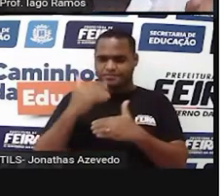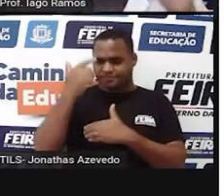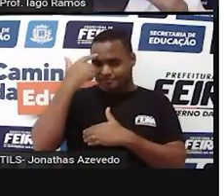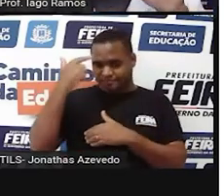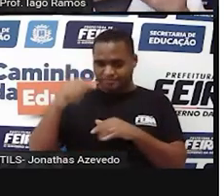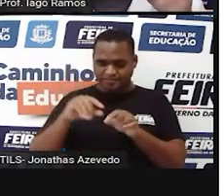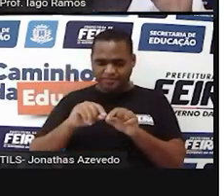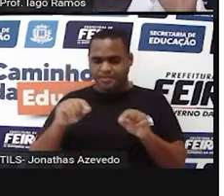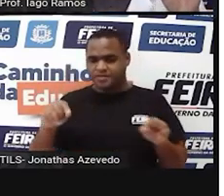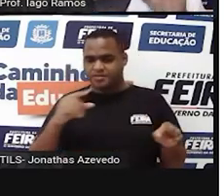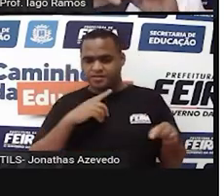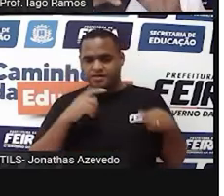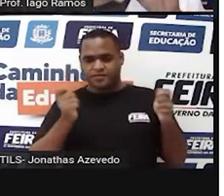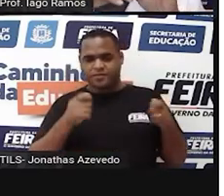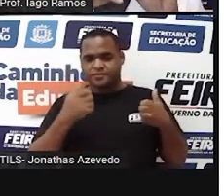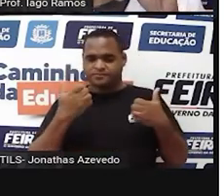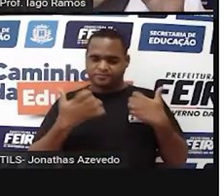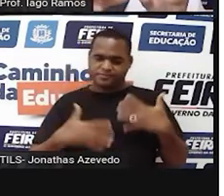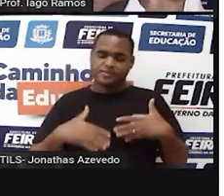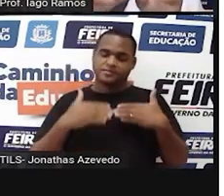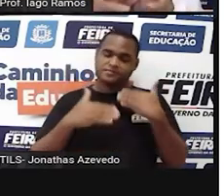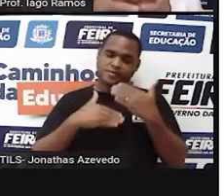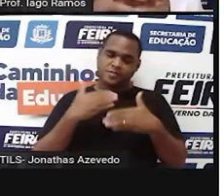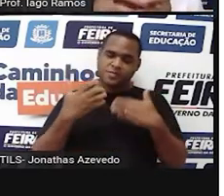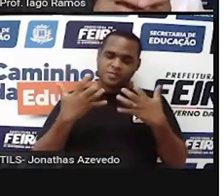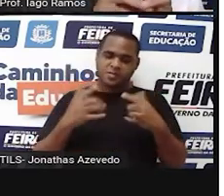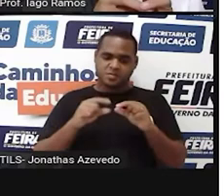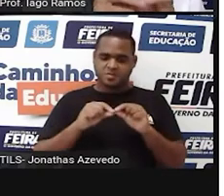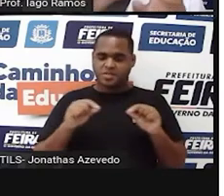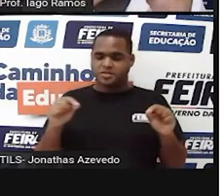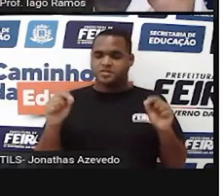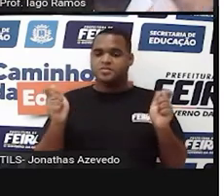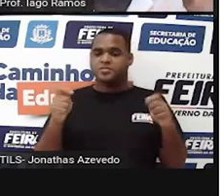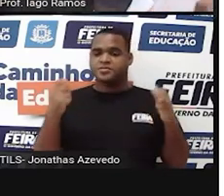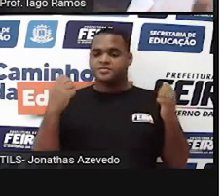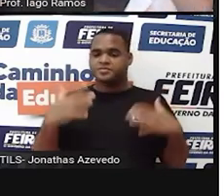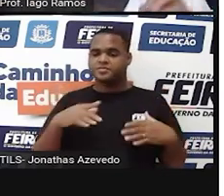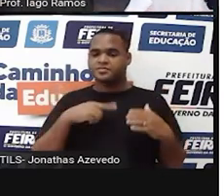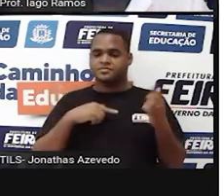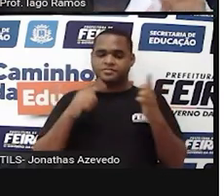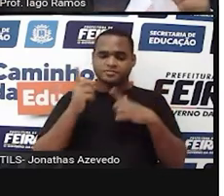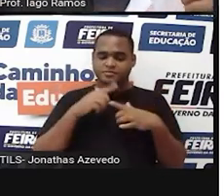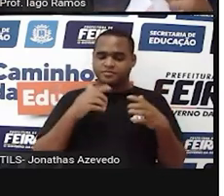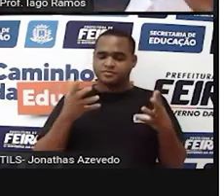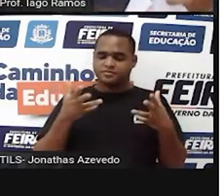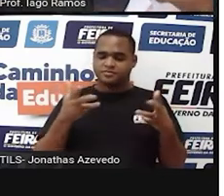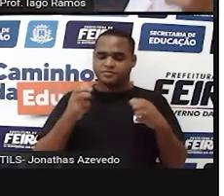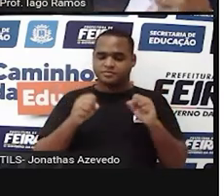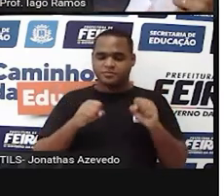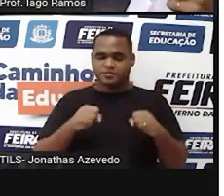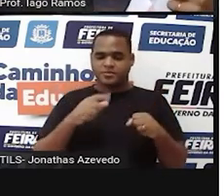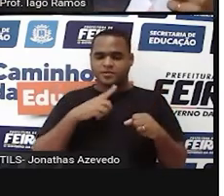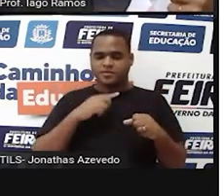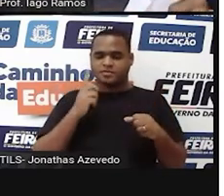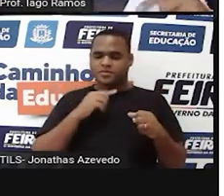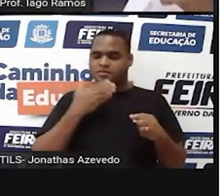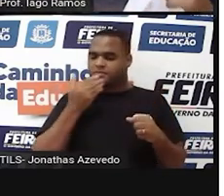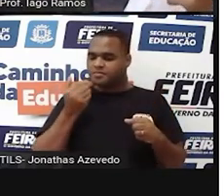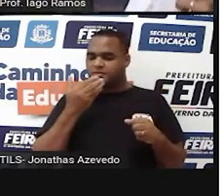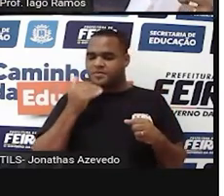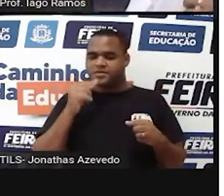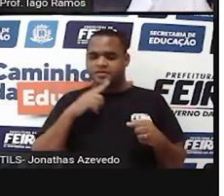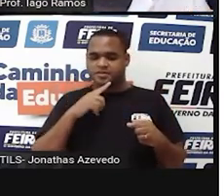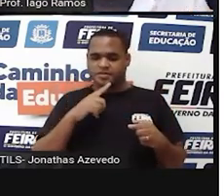da medida. A medida foi evoluindo. A forma como medir as coisas foi evoluindo, foi ficando cada vez mais aprimorada,